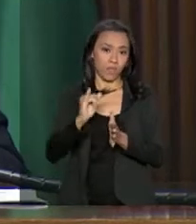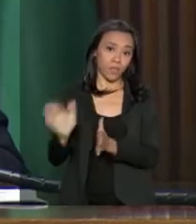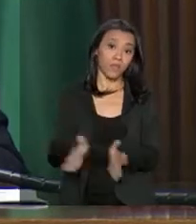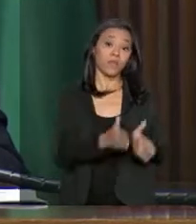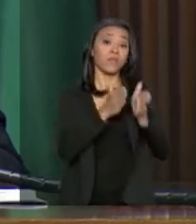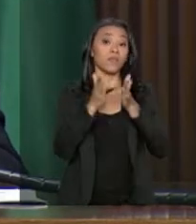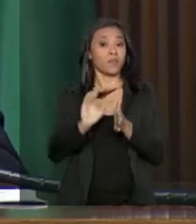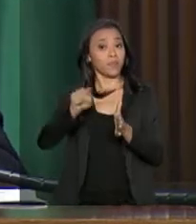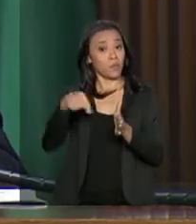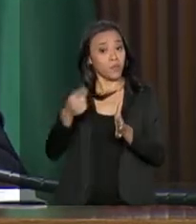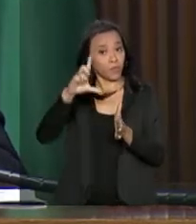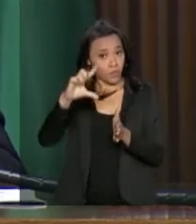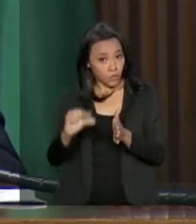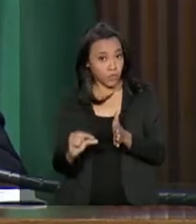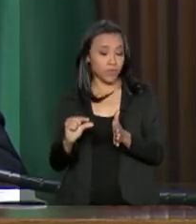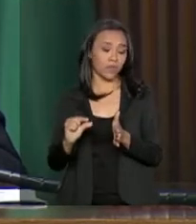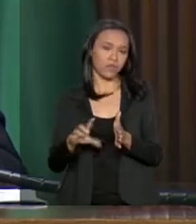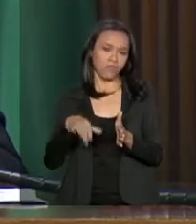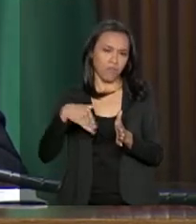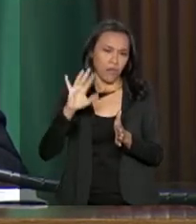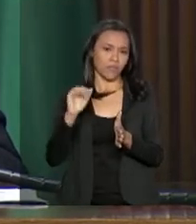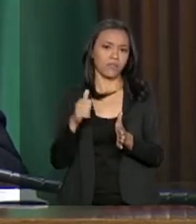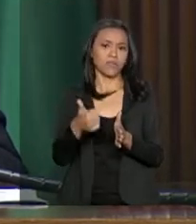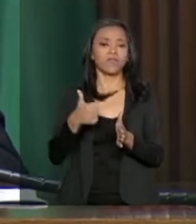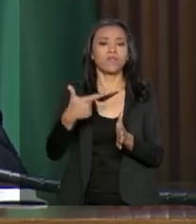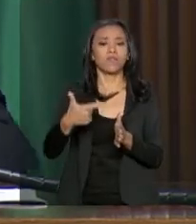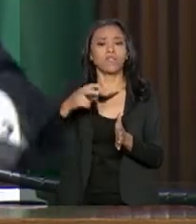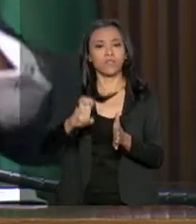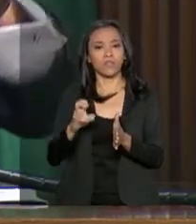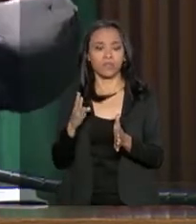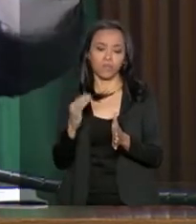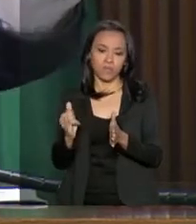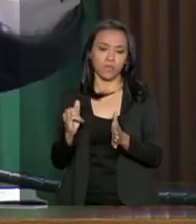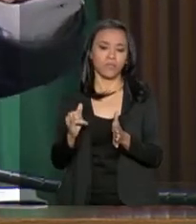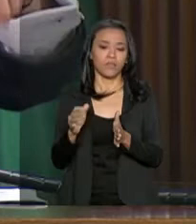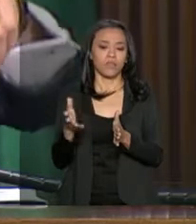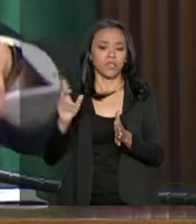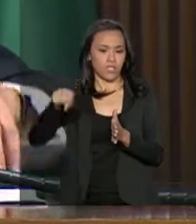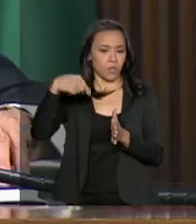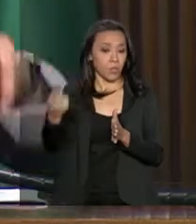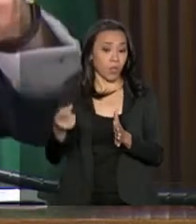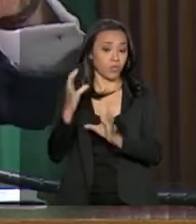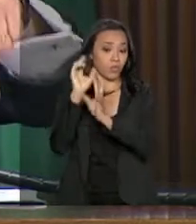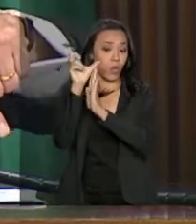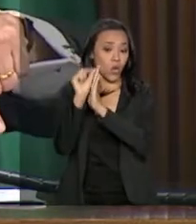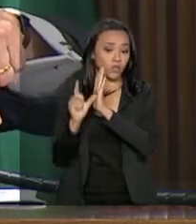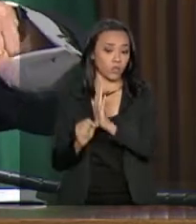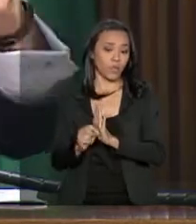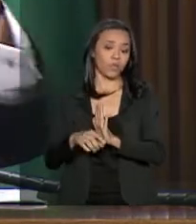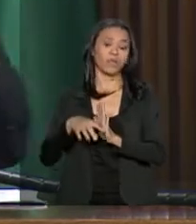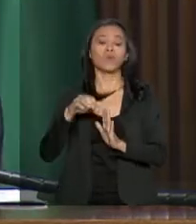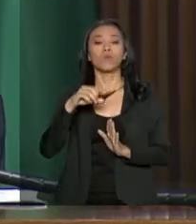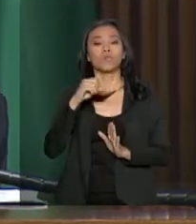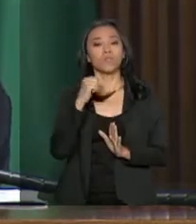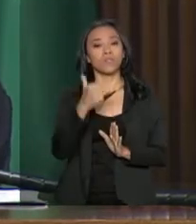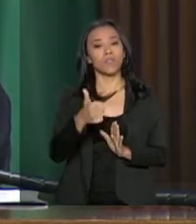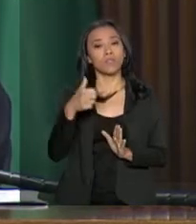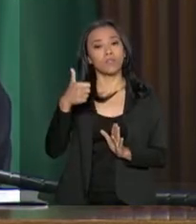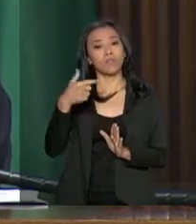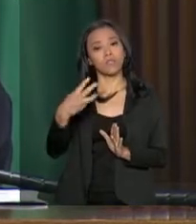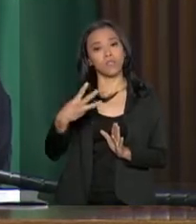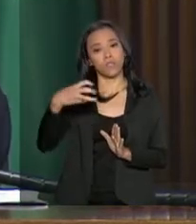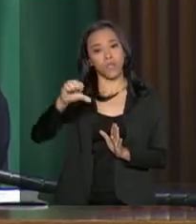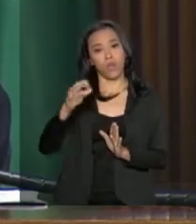reduzimos para mais de 25 bilhões, que está permitindo no próximo orçamento um déficit de 139 bilhões. Ou seja, sem